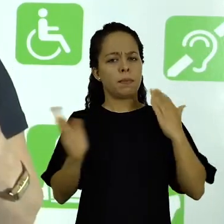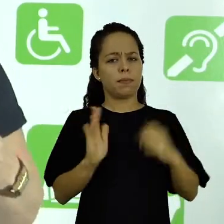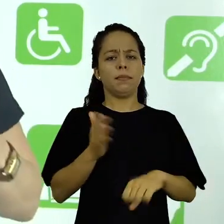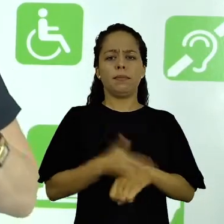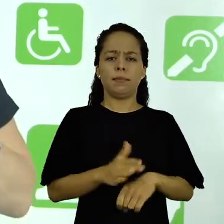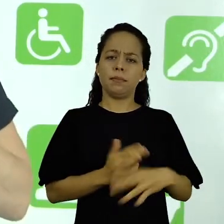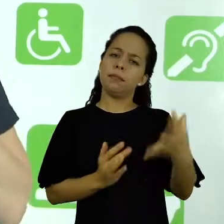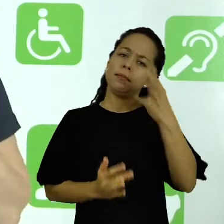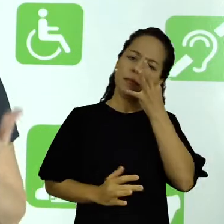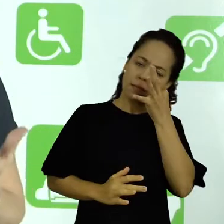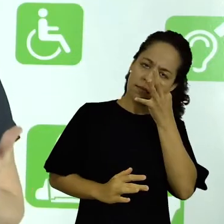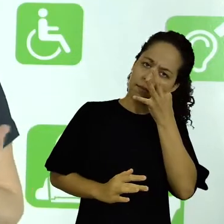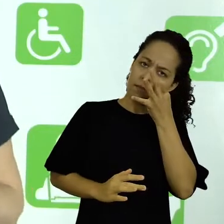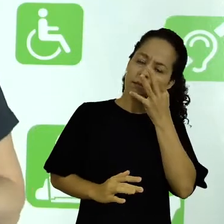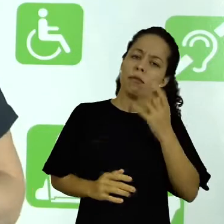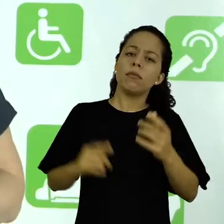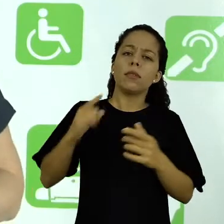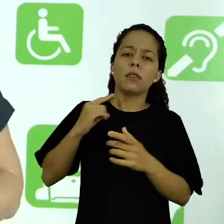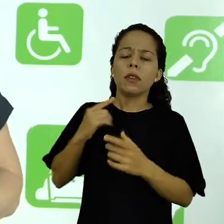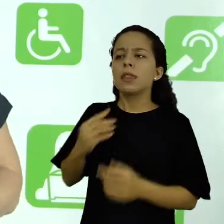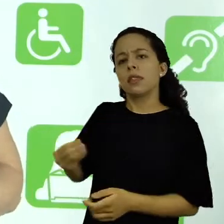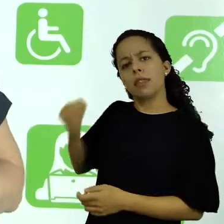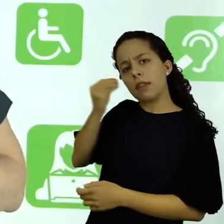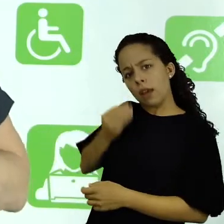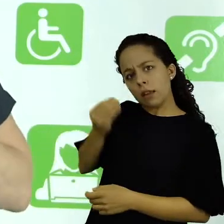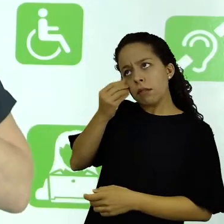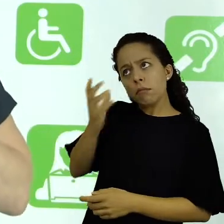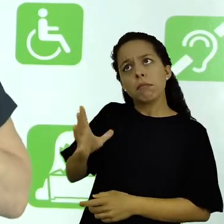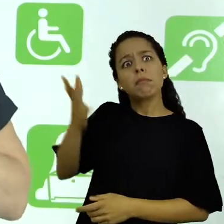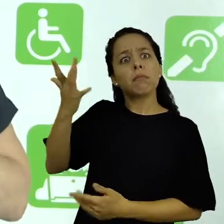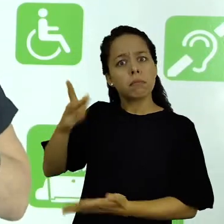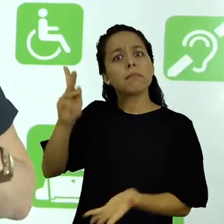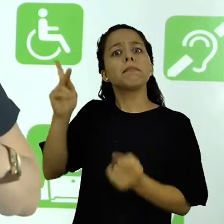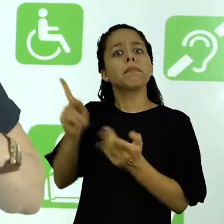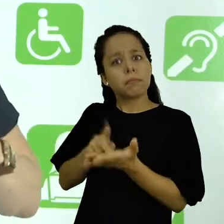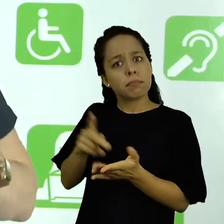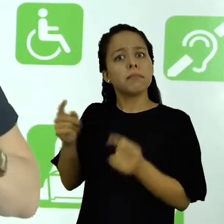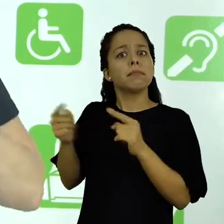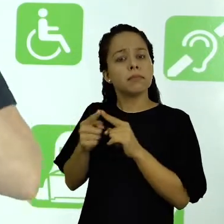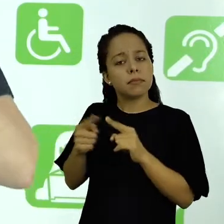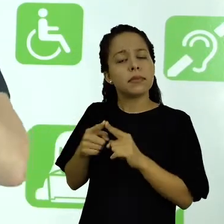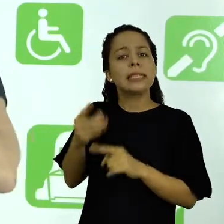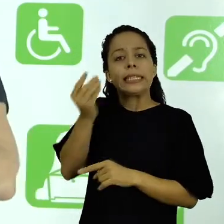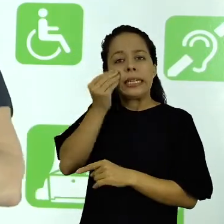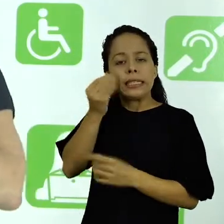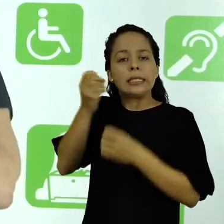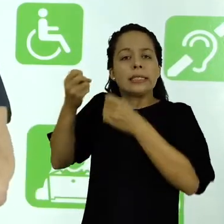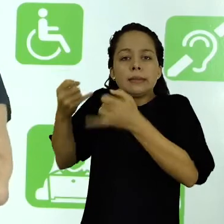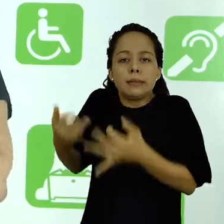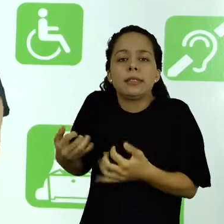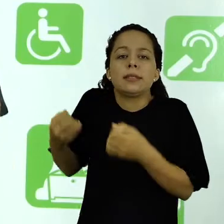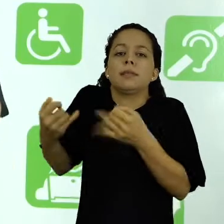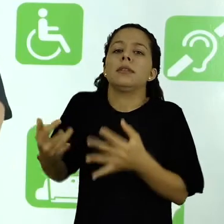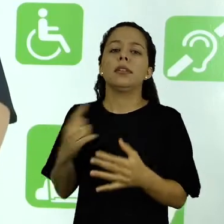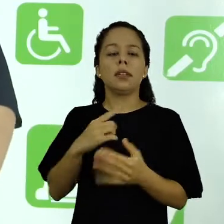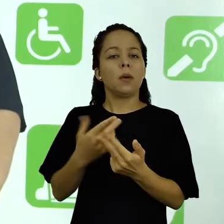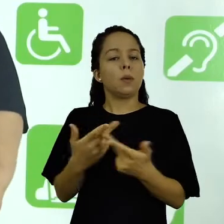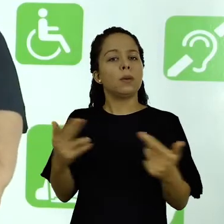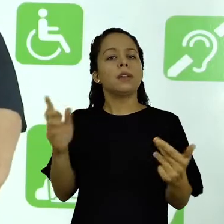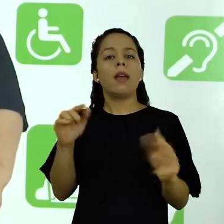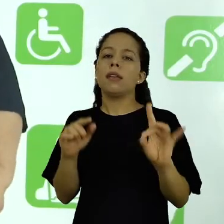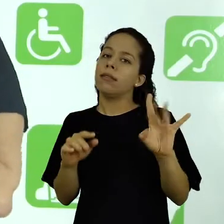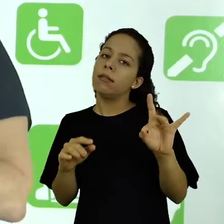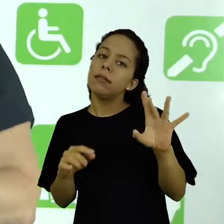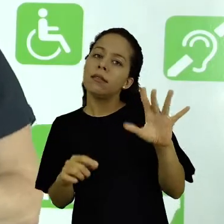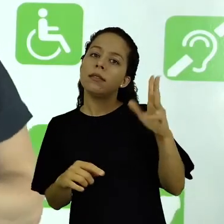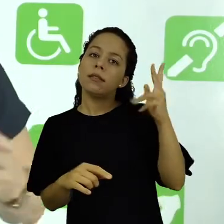prático, ele é obtido ao acaso, depois de muitas tentativas da pessoa tentar explicar certos fenômenos ou